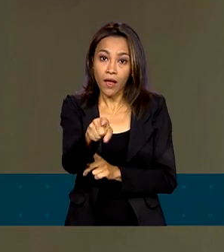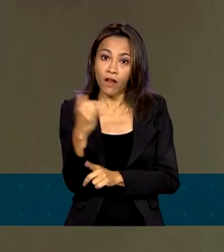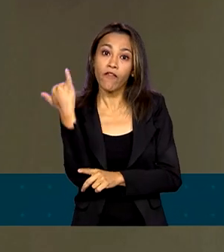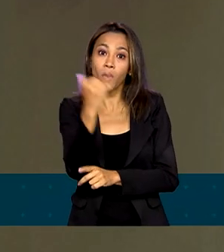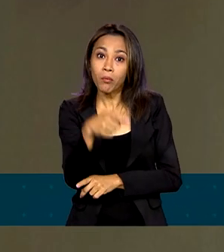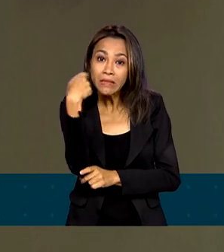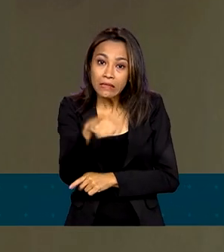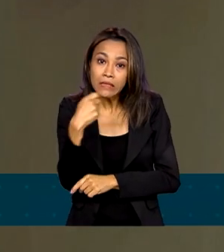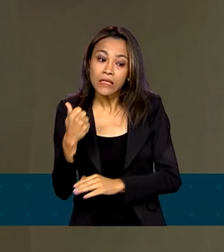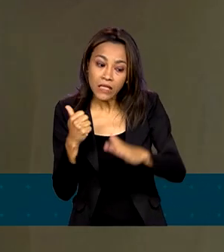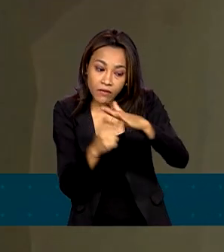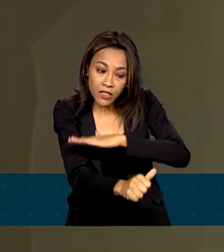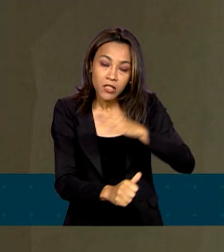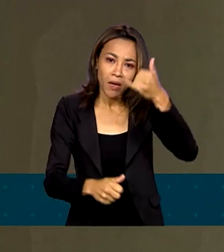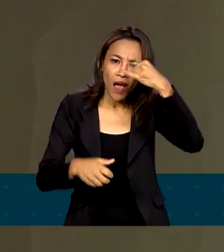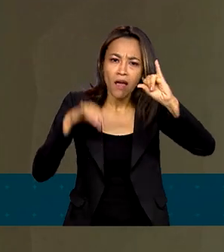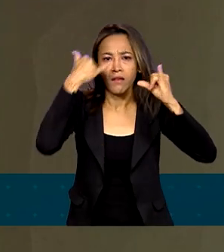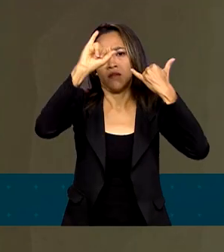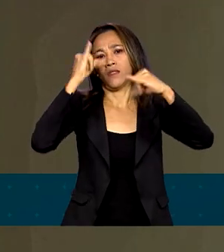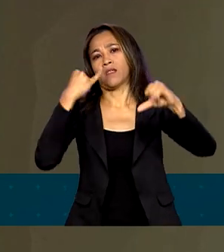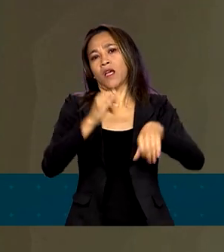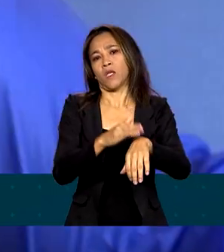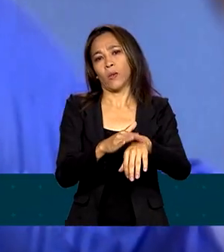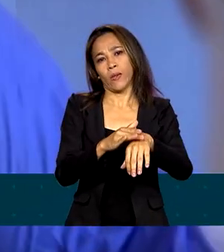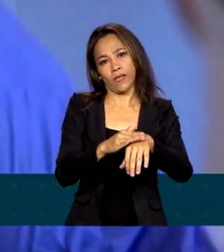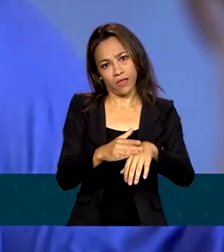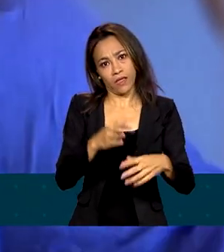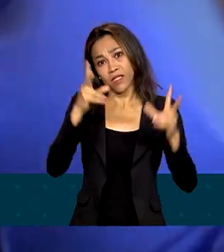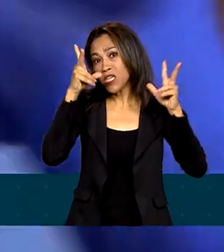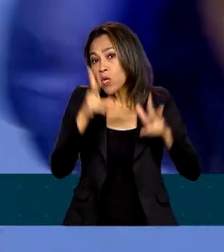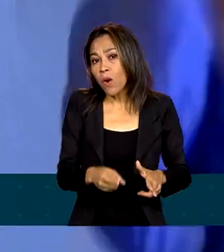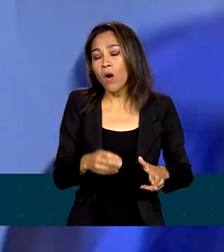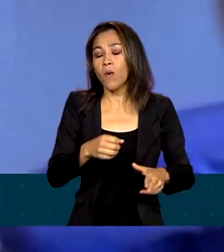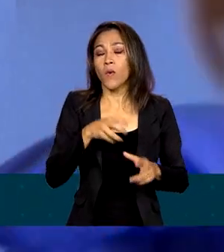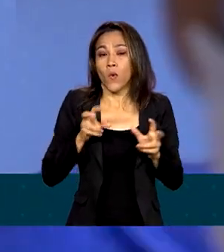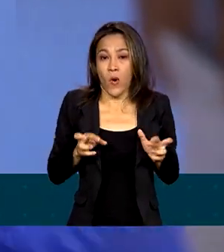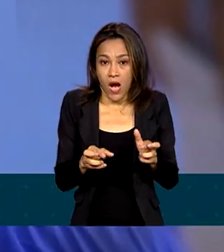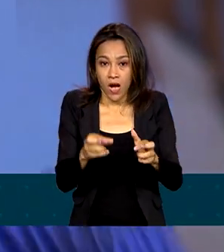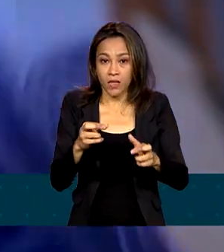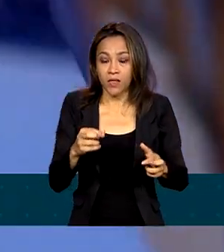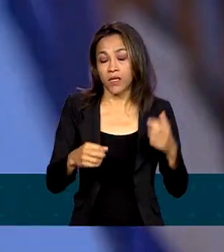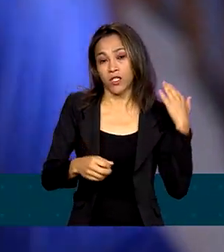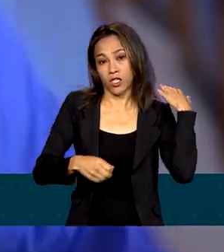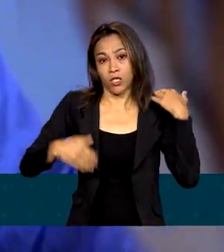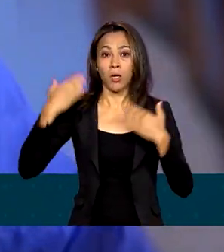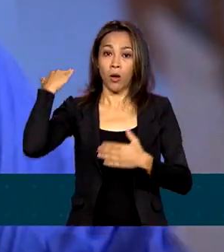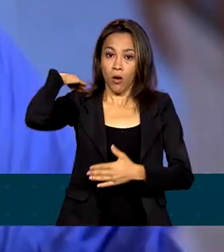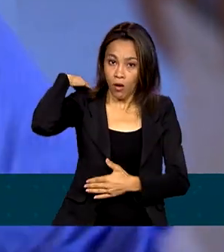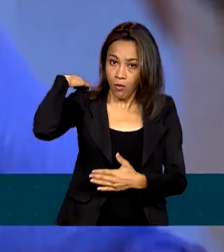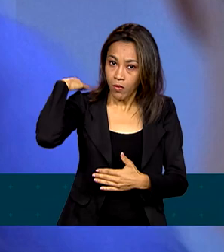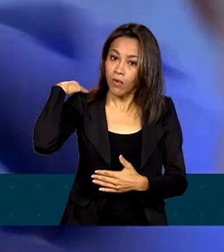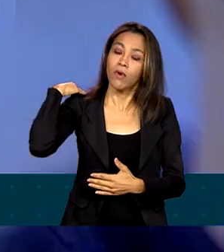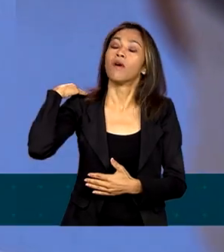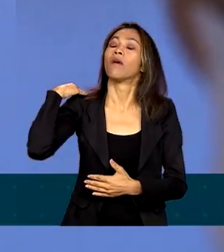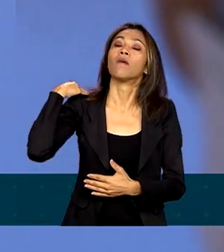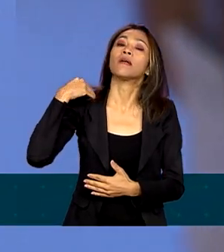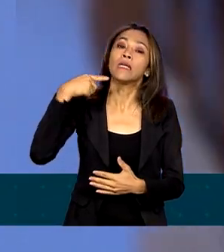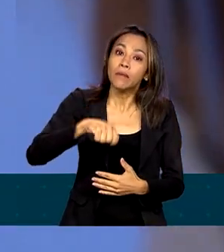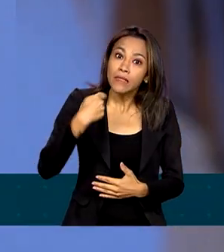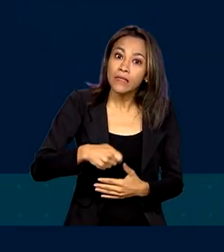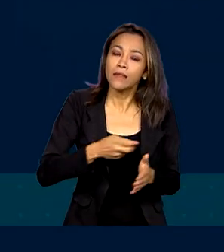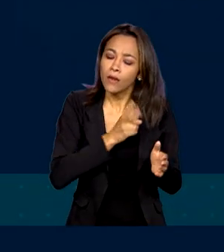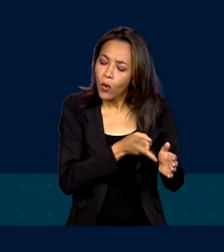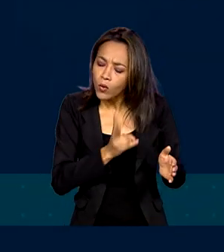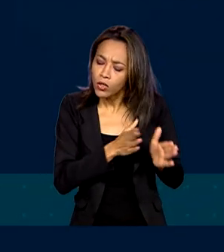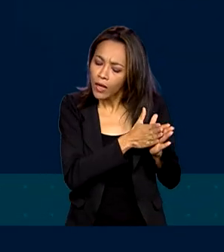mais na prevenção e, como ocorreu em relação ao câncer de pulmão, os esforços têm que ser contínuos e de longo prazo.